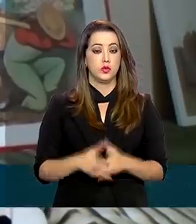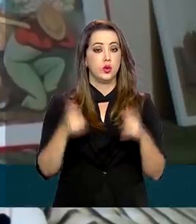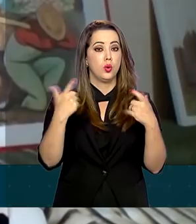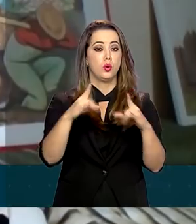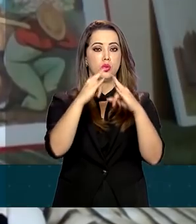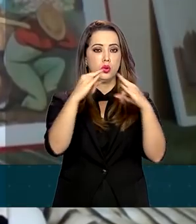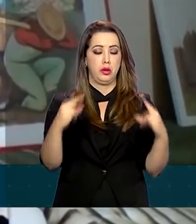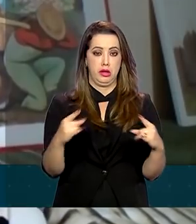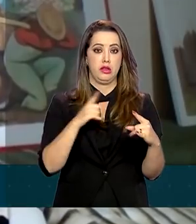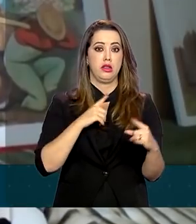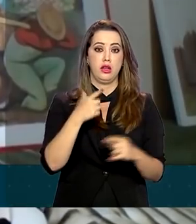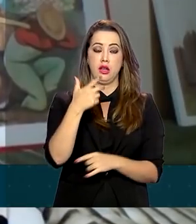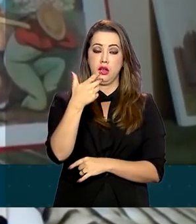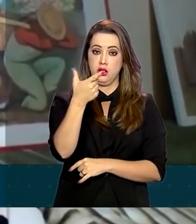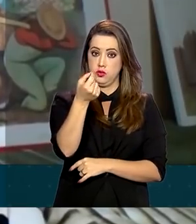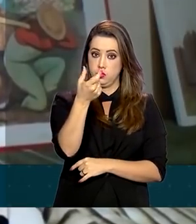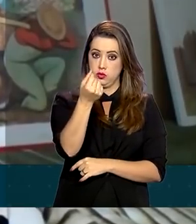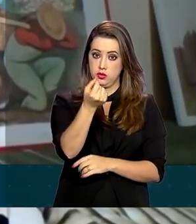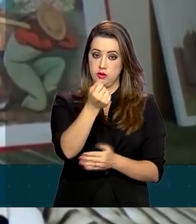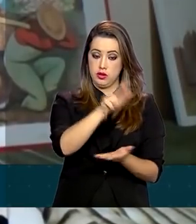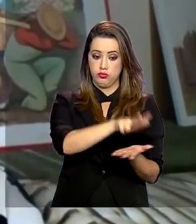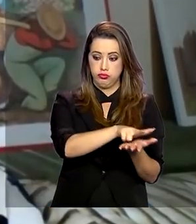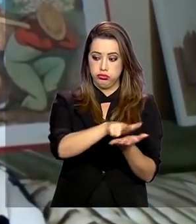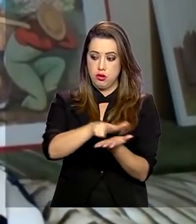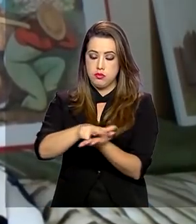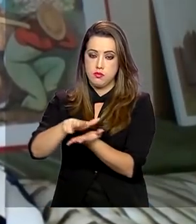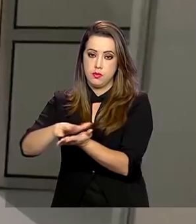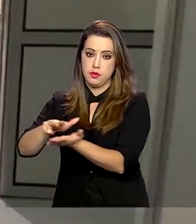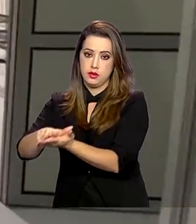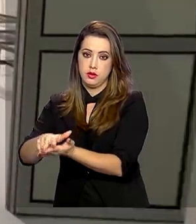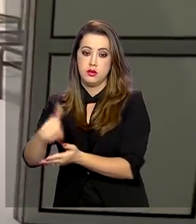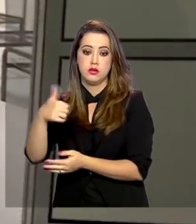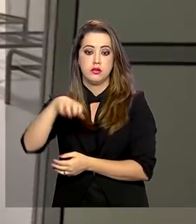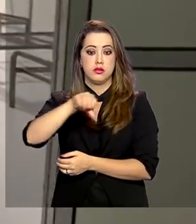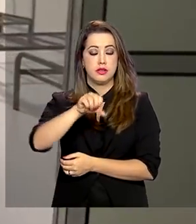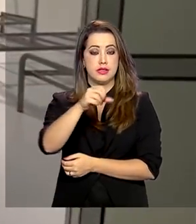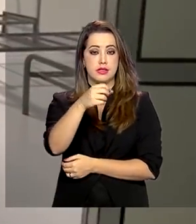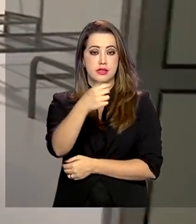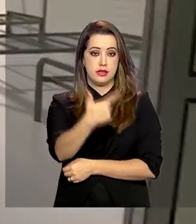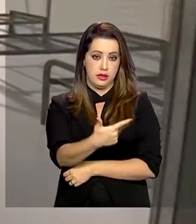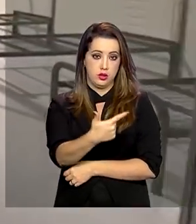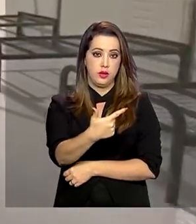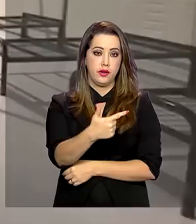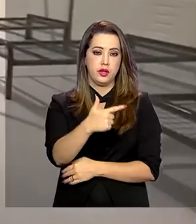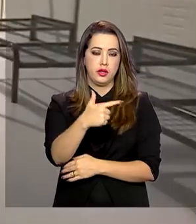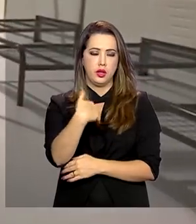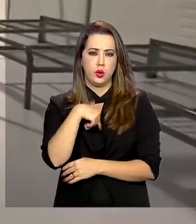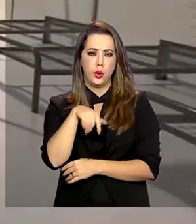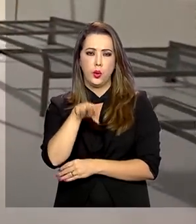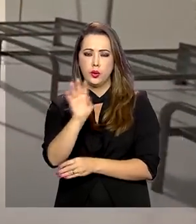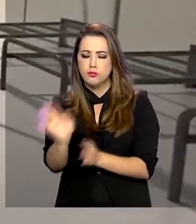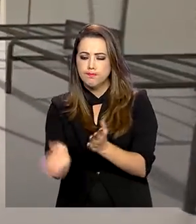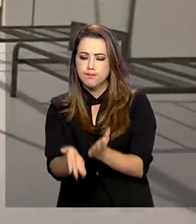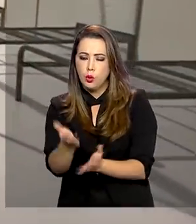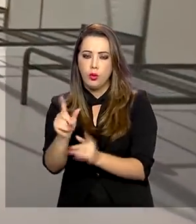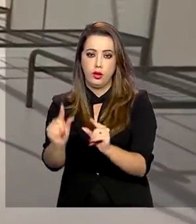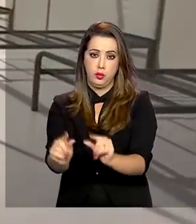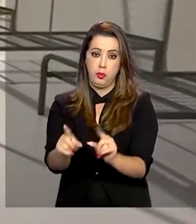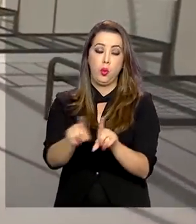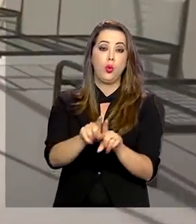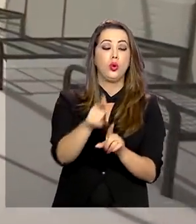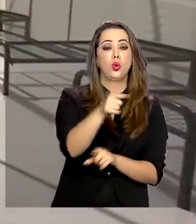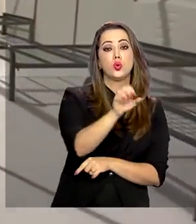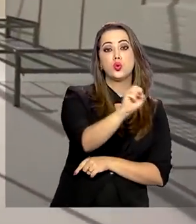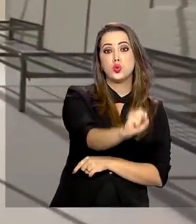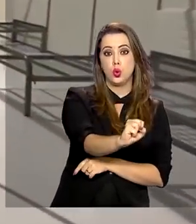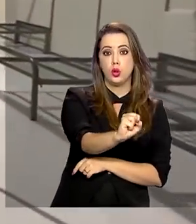tem 200 leitos, sendo 192 de baixa complexidade e 8 semi-intensivos, com respiradores. O objetivo